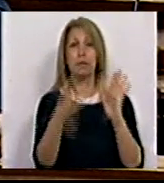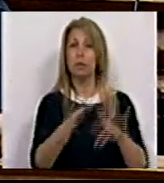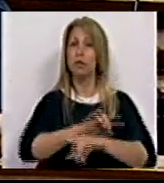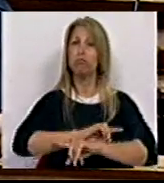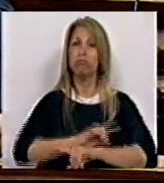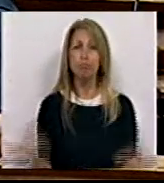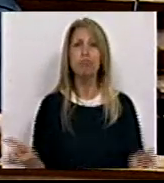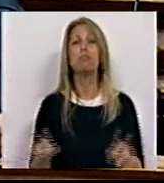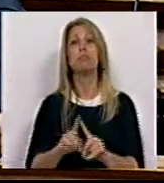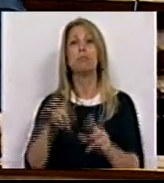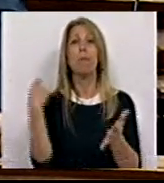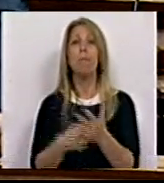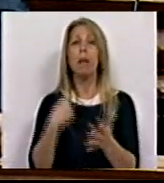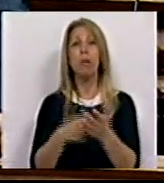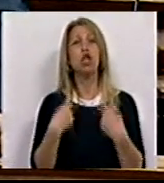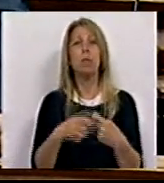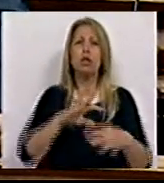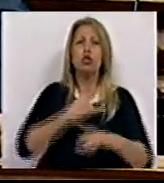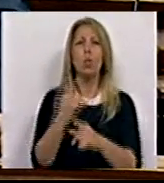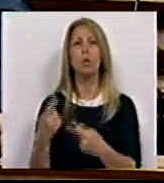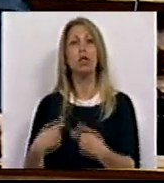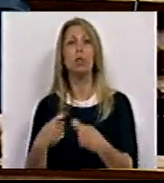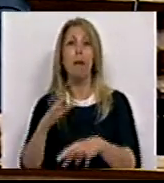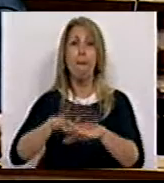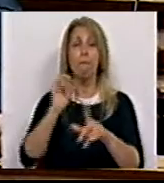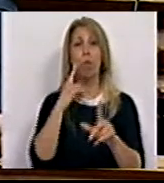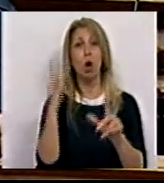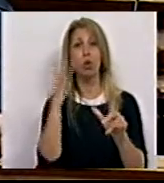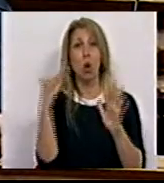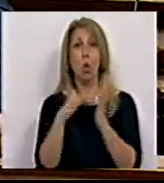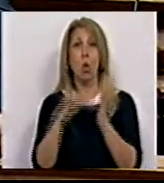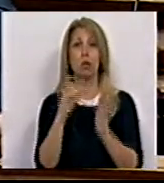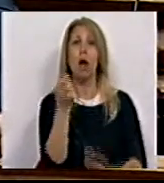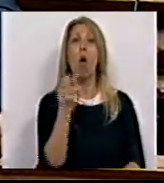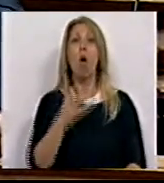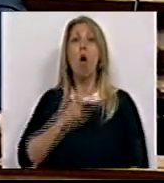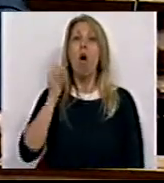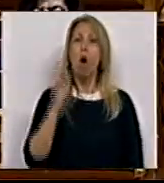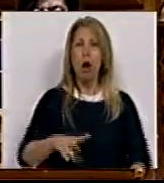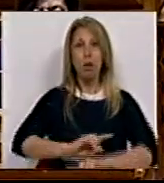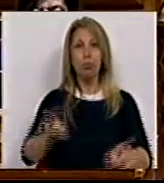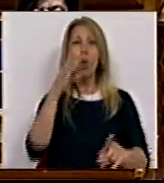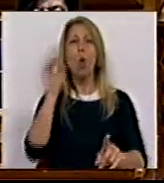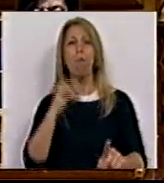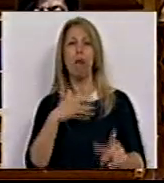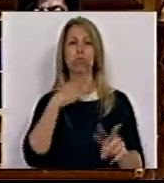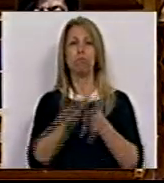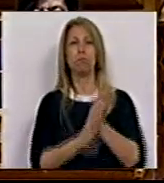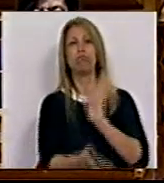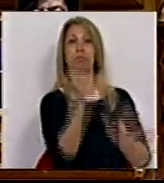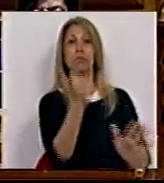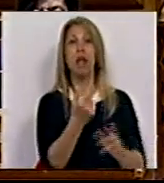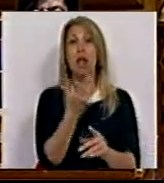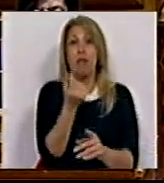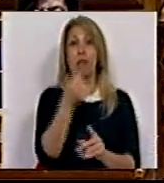cobrança de comissões, despesas e outros encargos pela manutenção de contas à ordem, impedindo os bancos de esmolharem os seus clientes em milhares de milhões